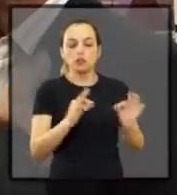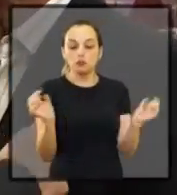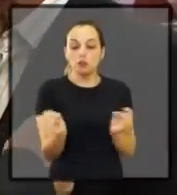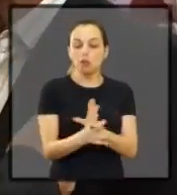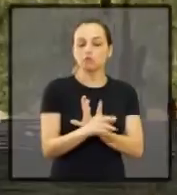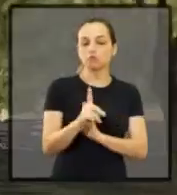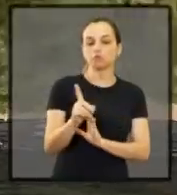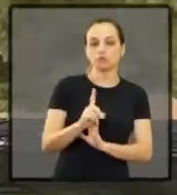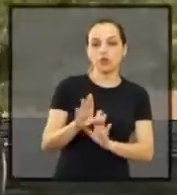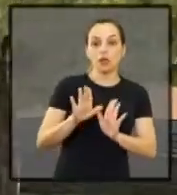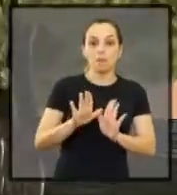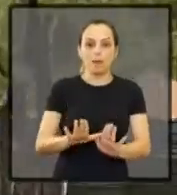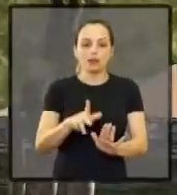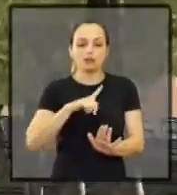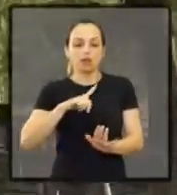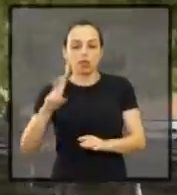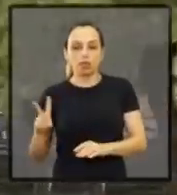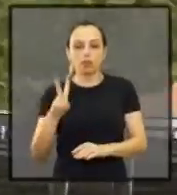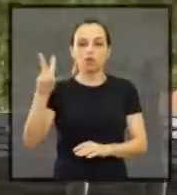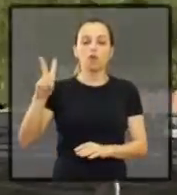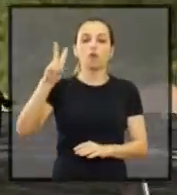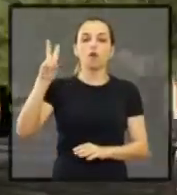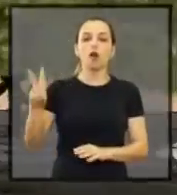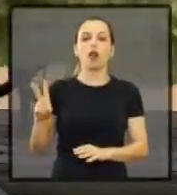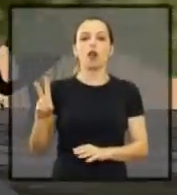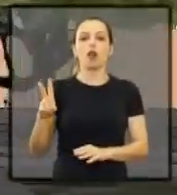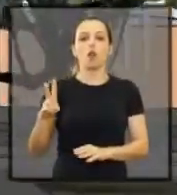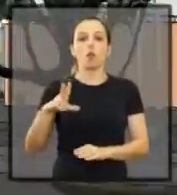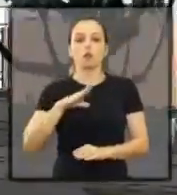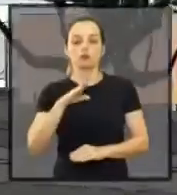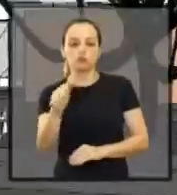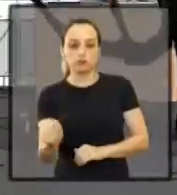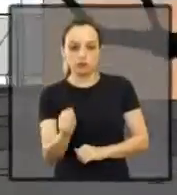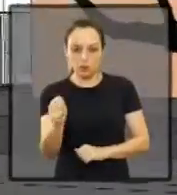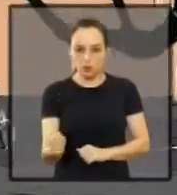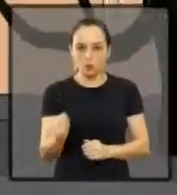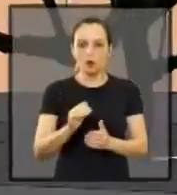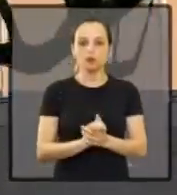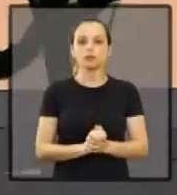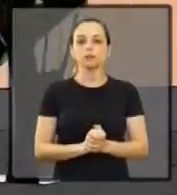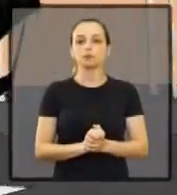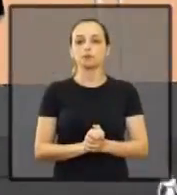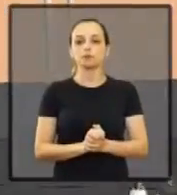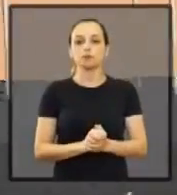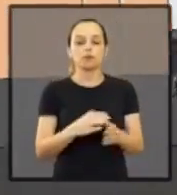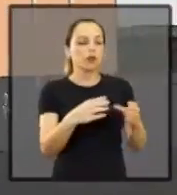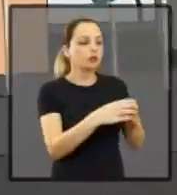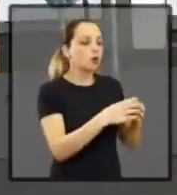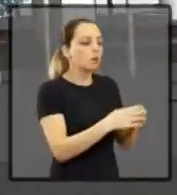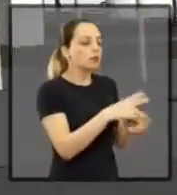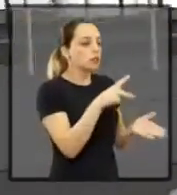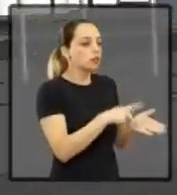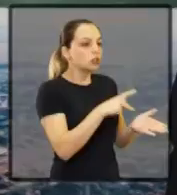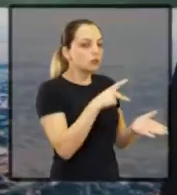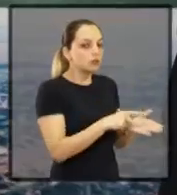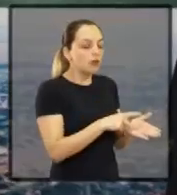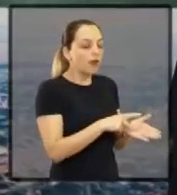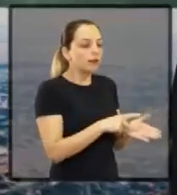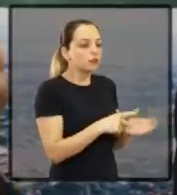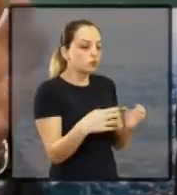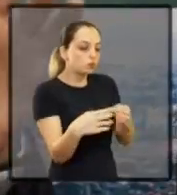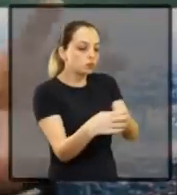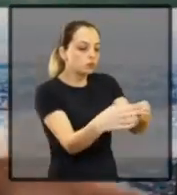finalizado e agrega um grande valor para a cidade de Araraquara. Nessa comissão, na realidade, nós queremos agrupar,